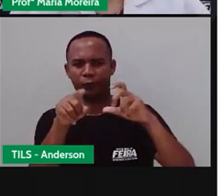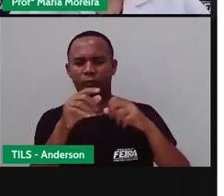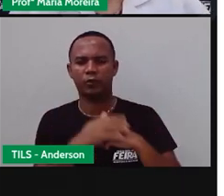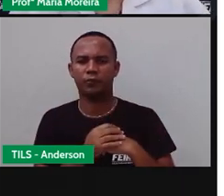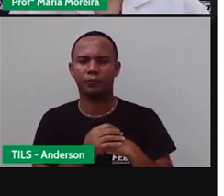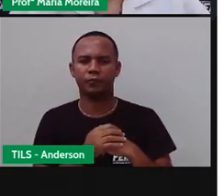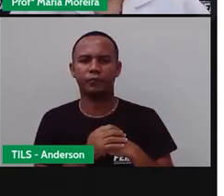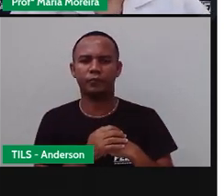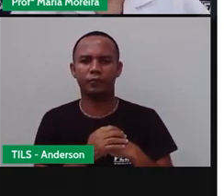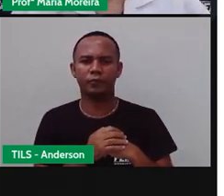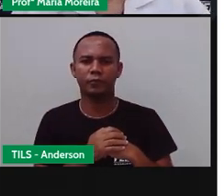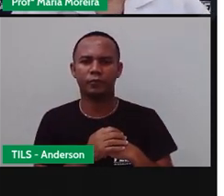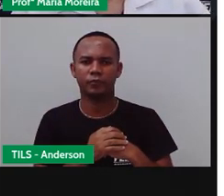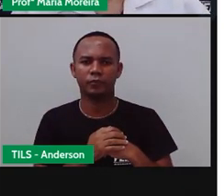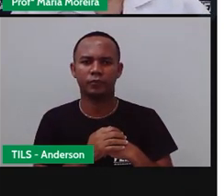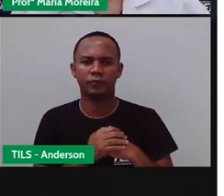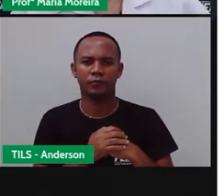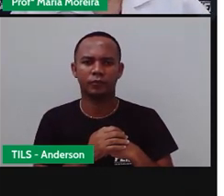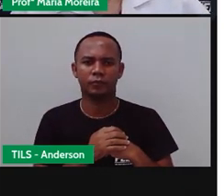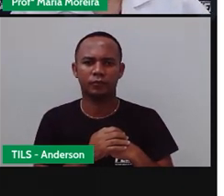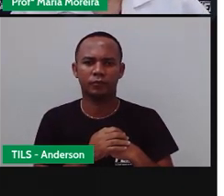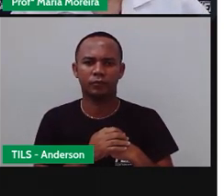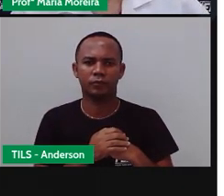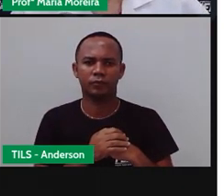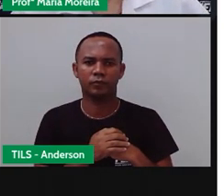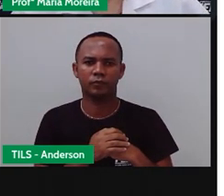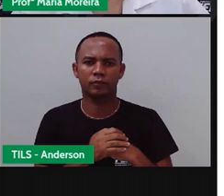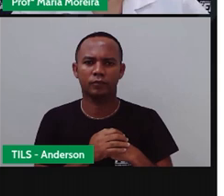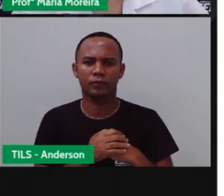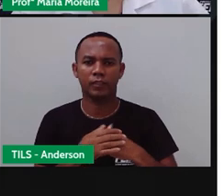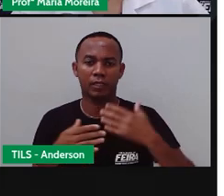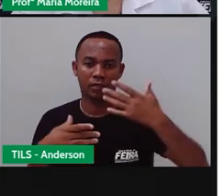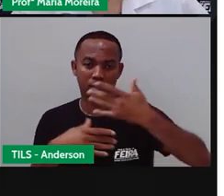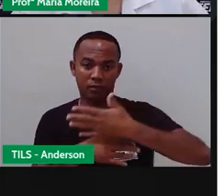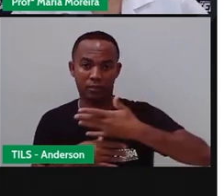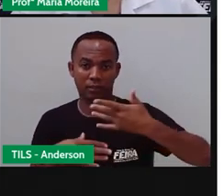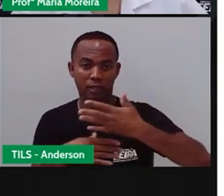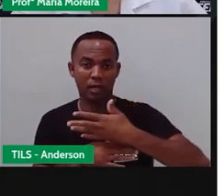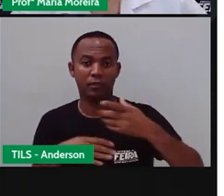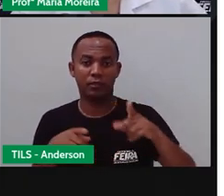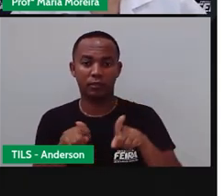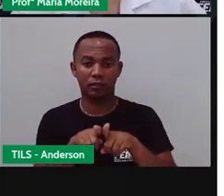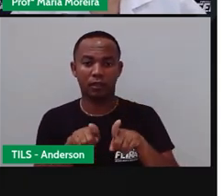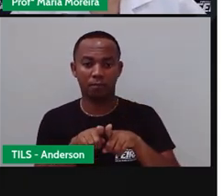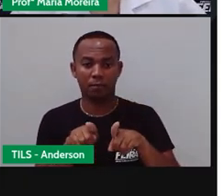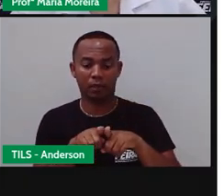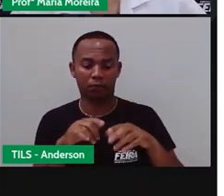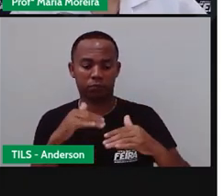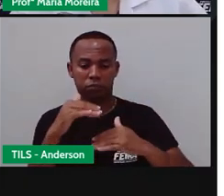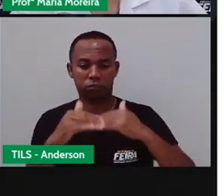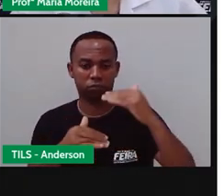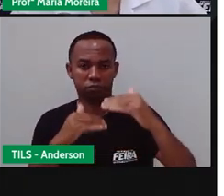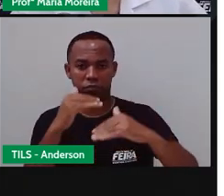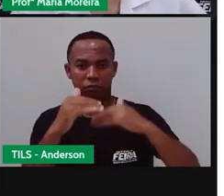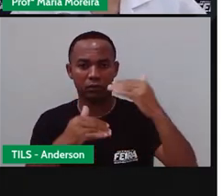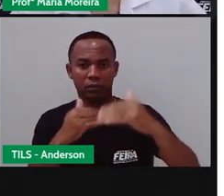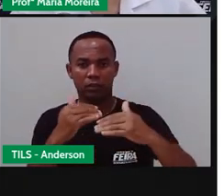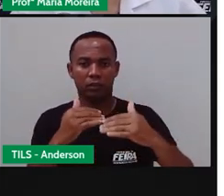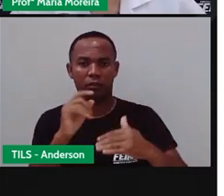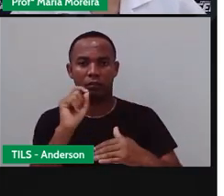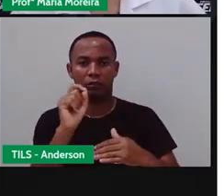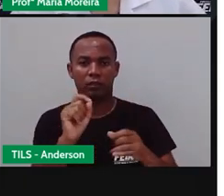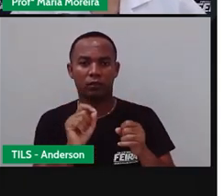E o nome disso é êxodo rural. Bom, as cidades também foram crescendo com o quê? Com a